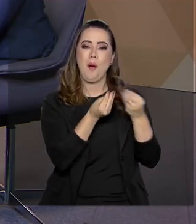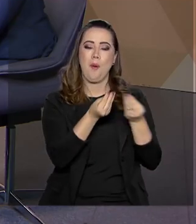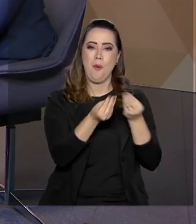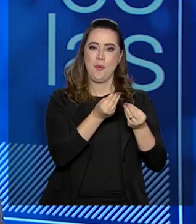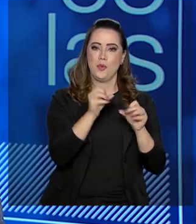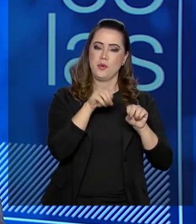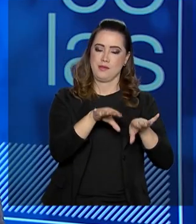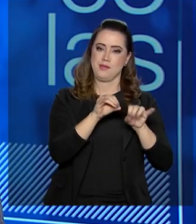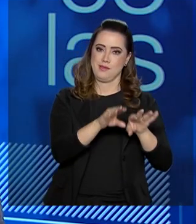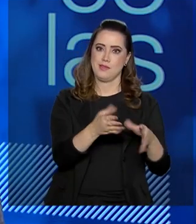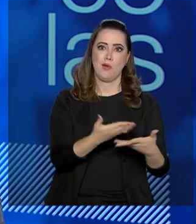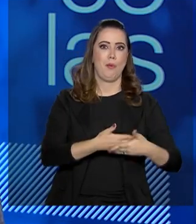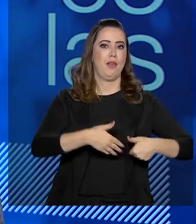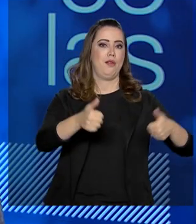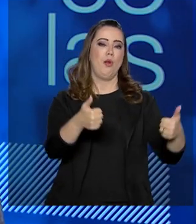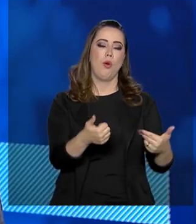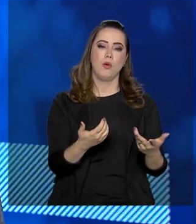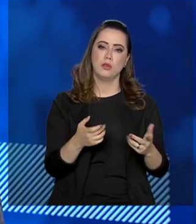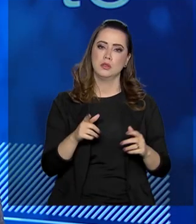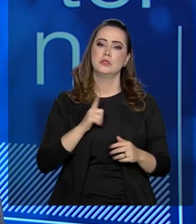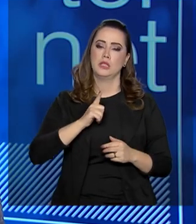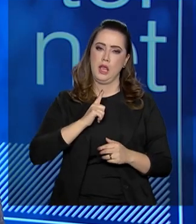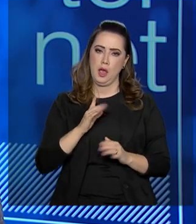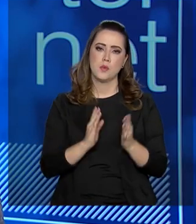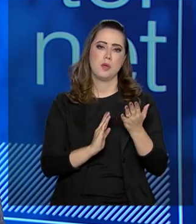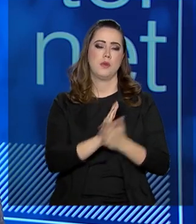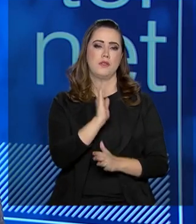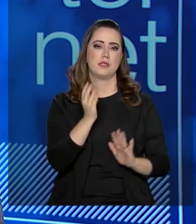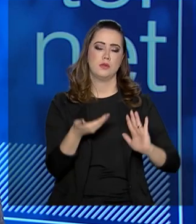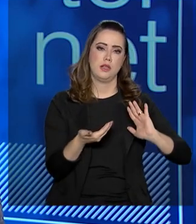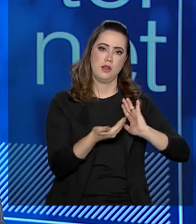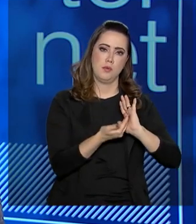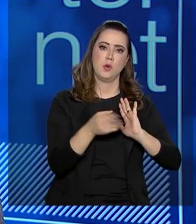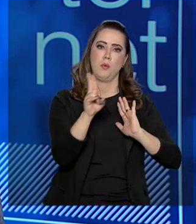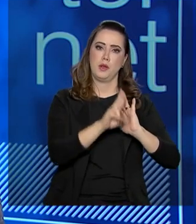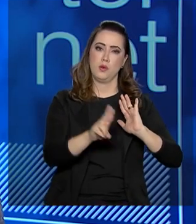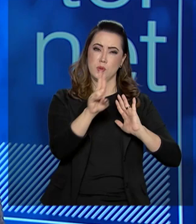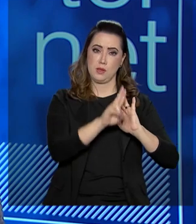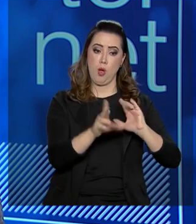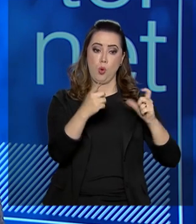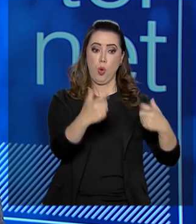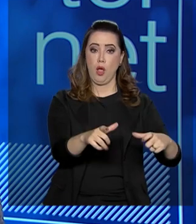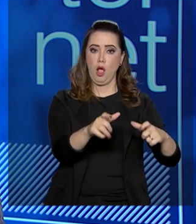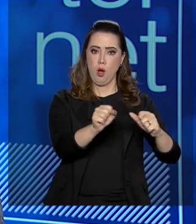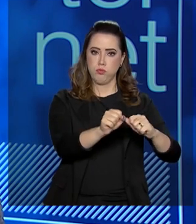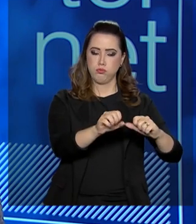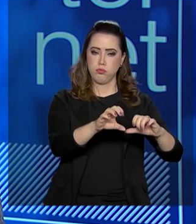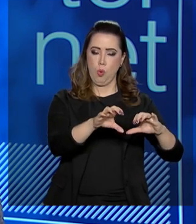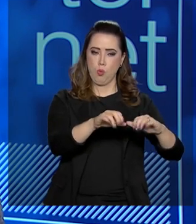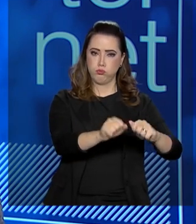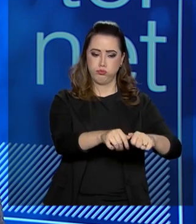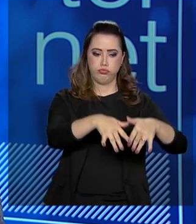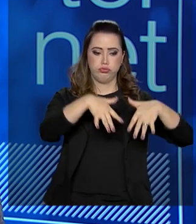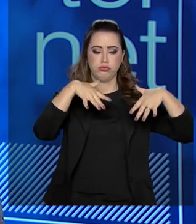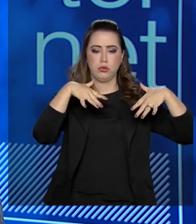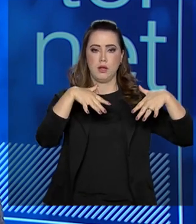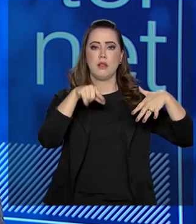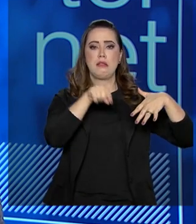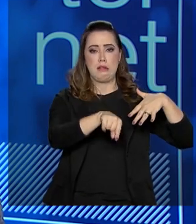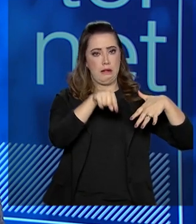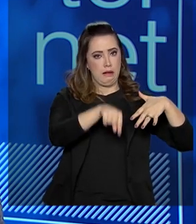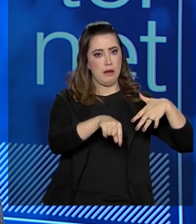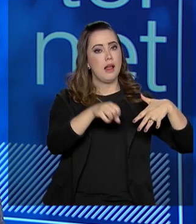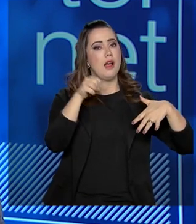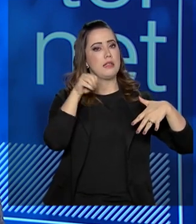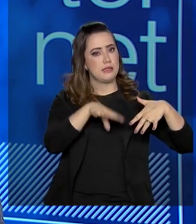disposição, obtivemos autorização da Câmara para utilizar o auditório Nereu Ramos e transformá-lo em uma sala de aula. Então,